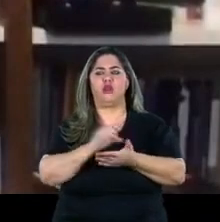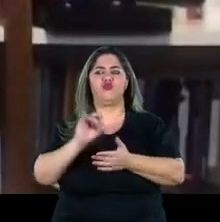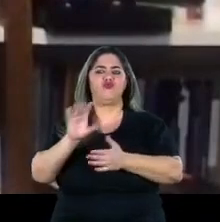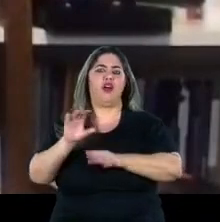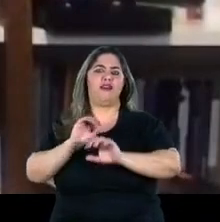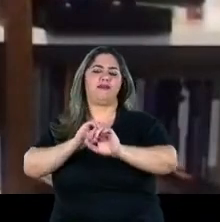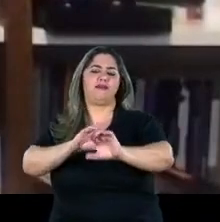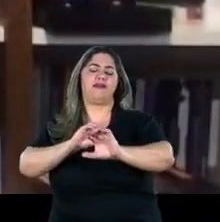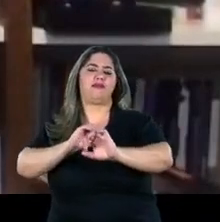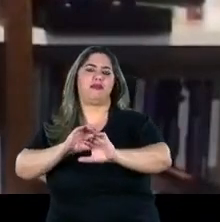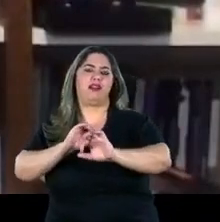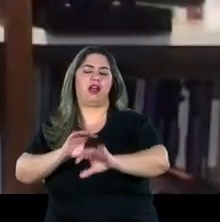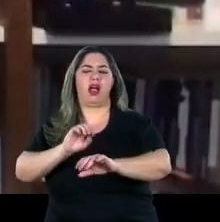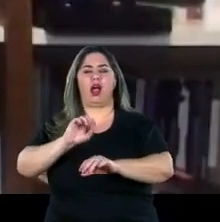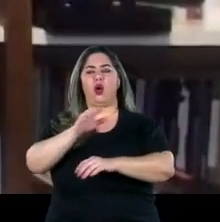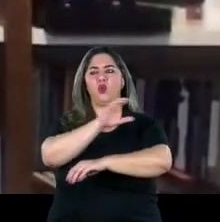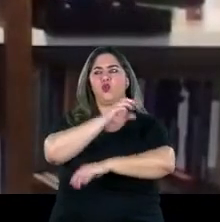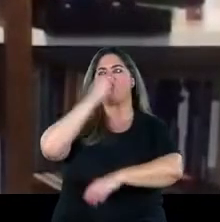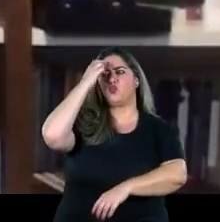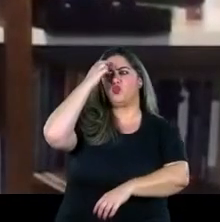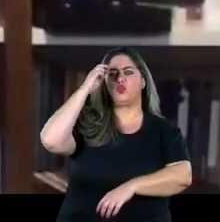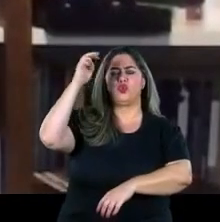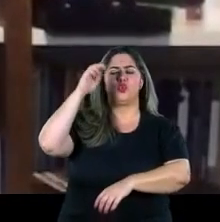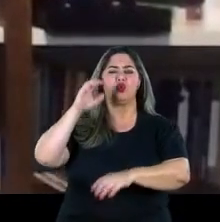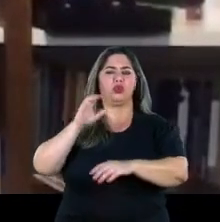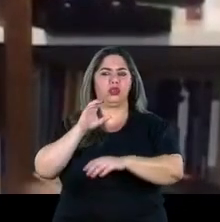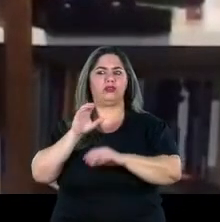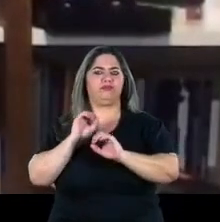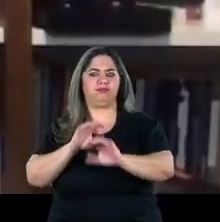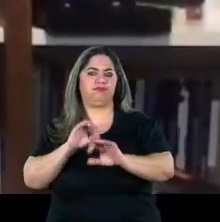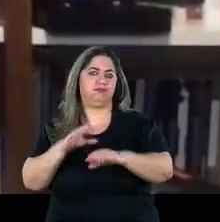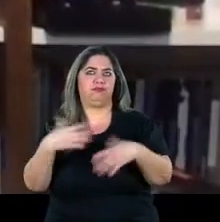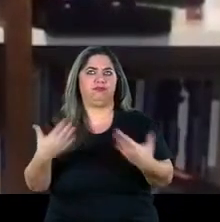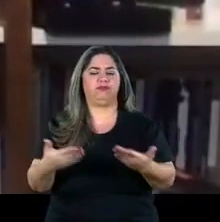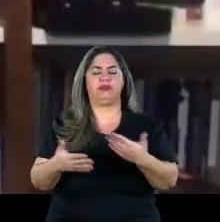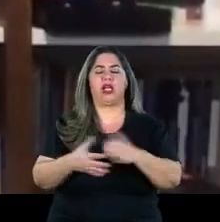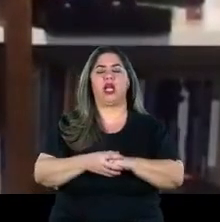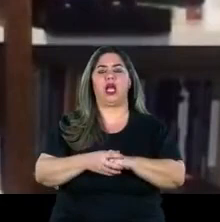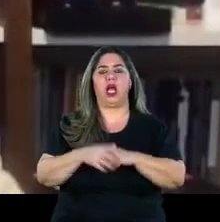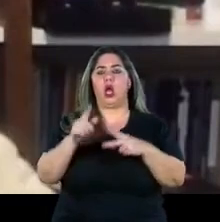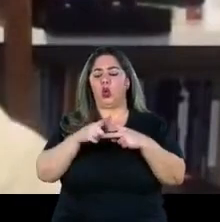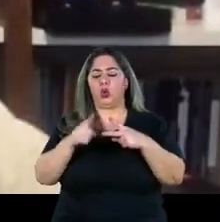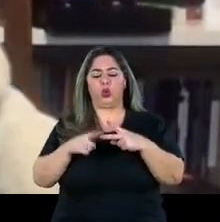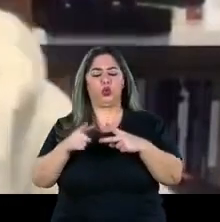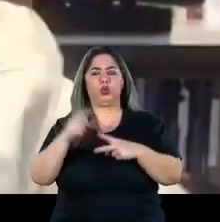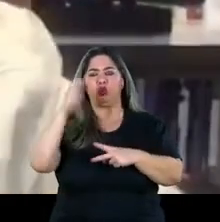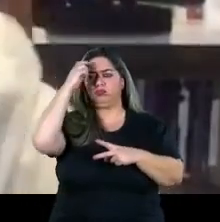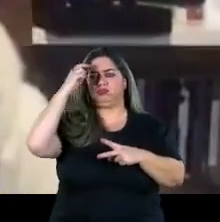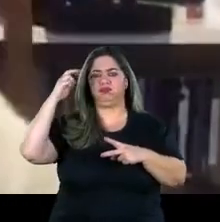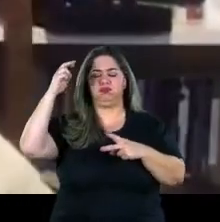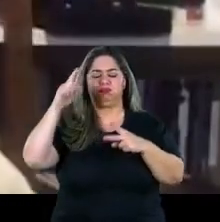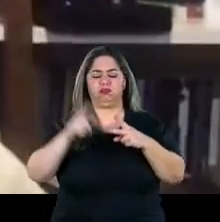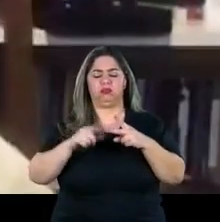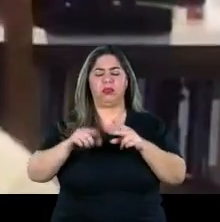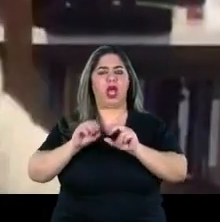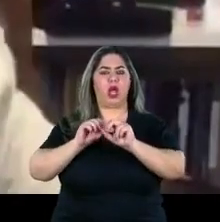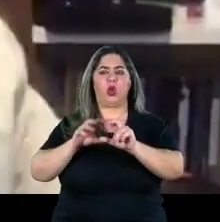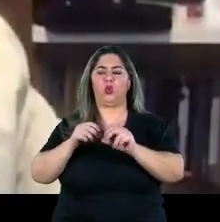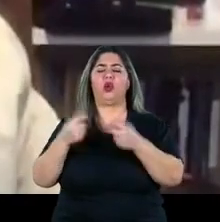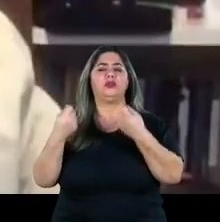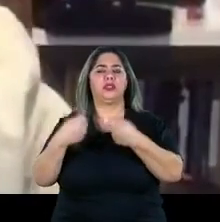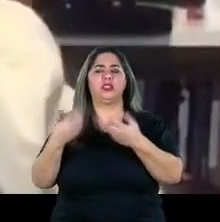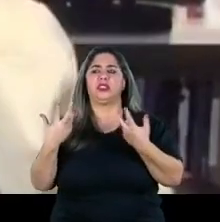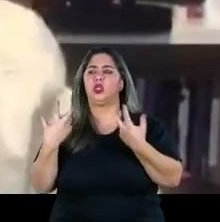educação e cultura ou cultura e educação que pra mim são duas duas facetas da mesma realidade então